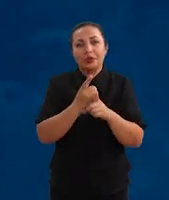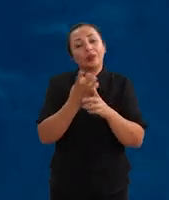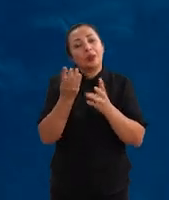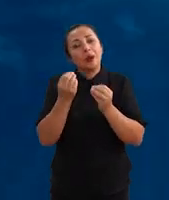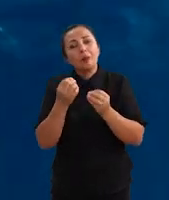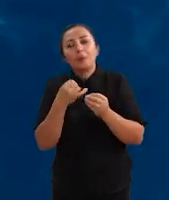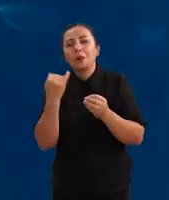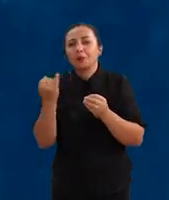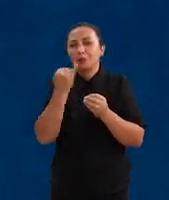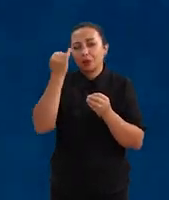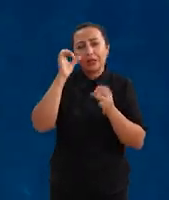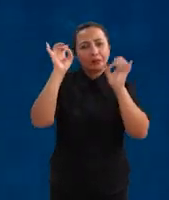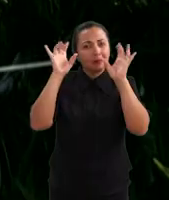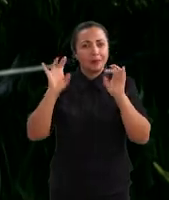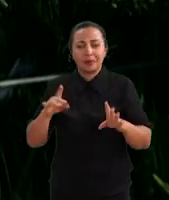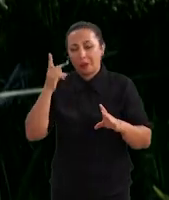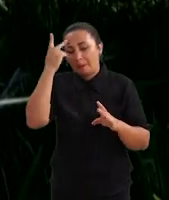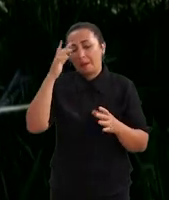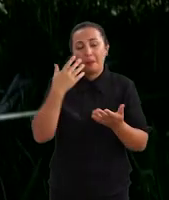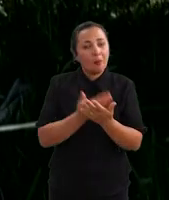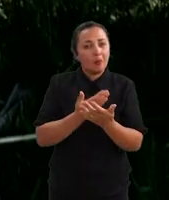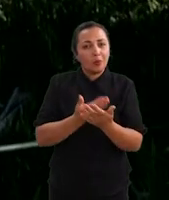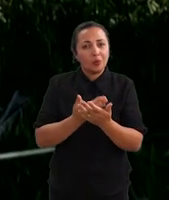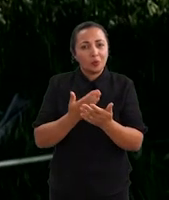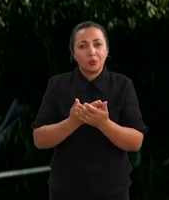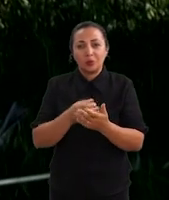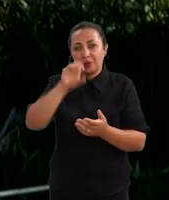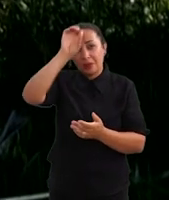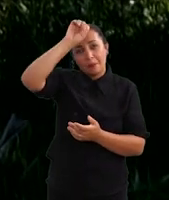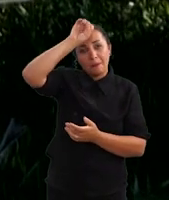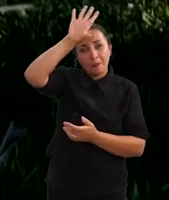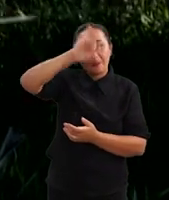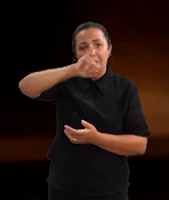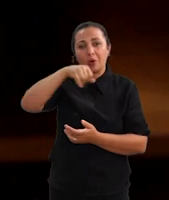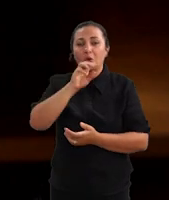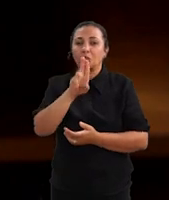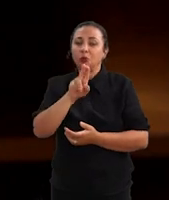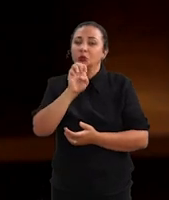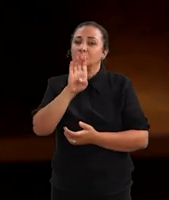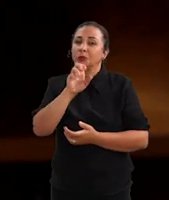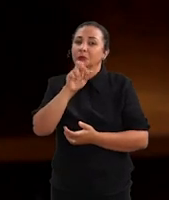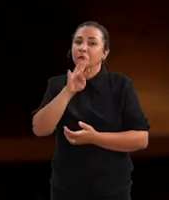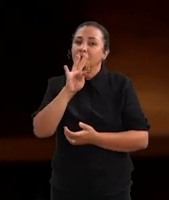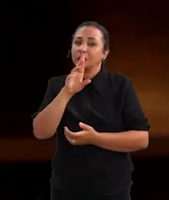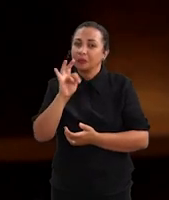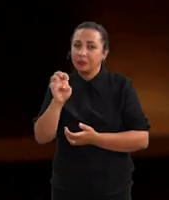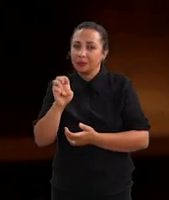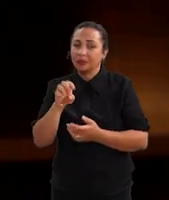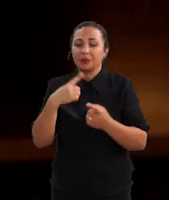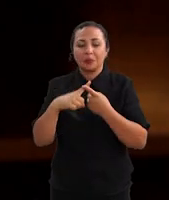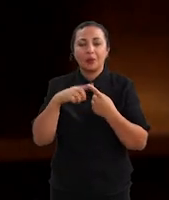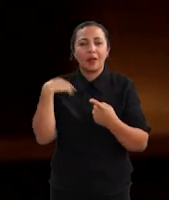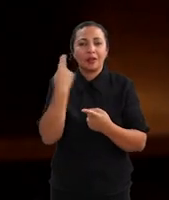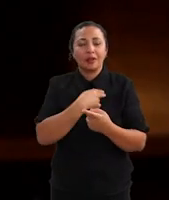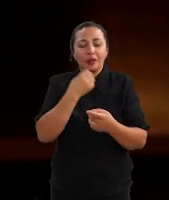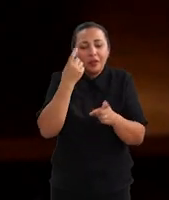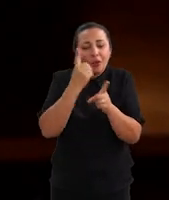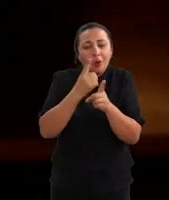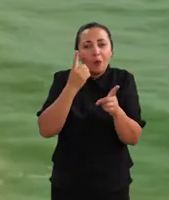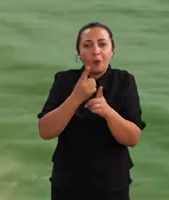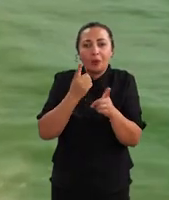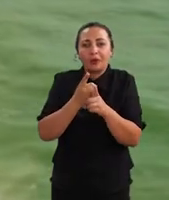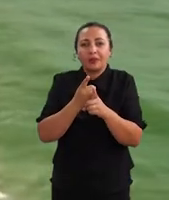muito singular e especial para o estudo, principalmente, das baleias jubarte. E o porquê disso? Porque a gente se encontra